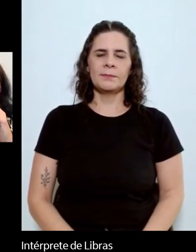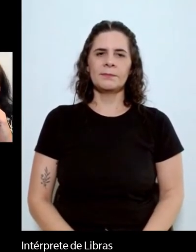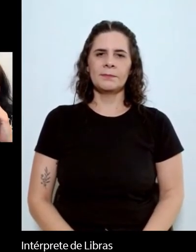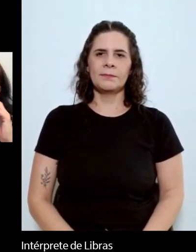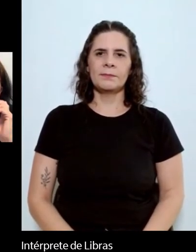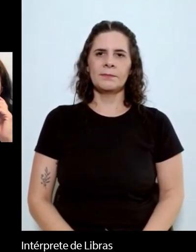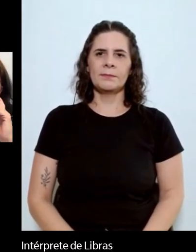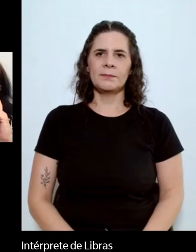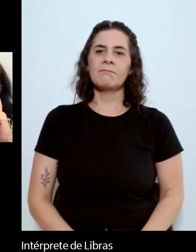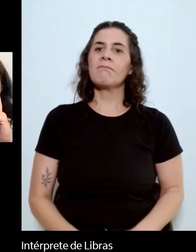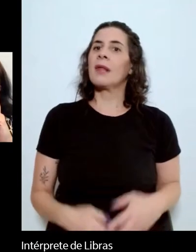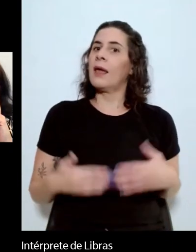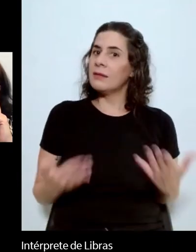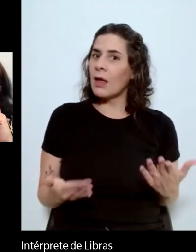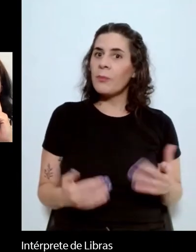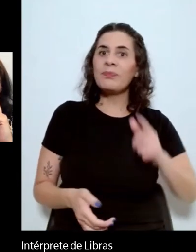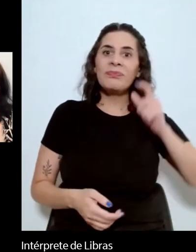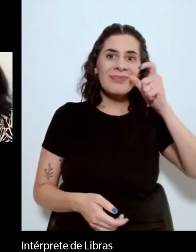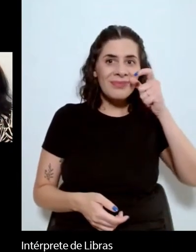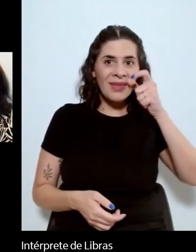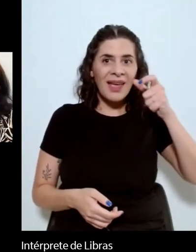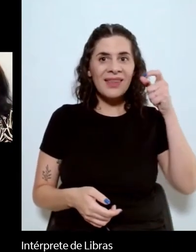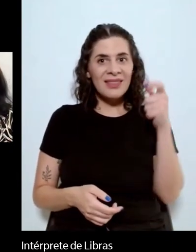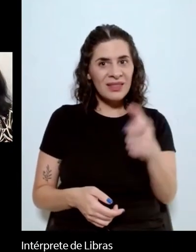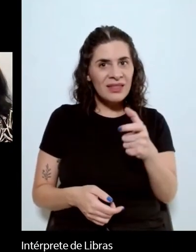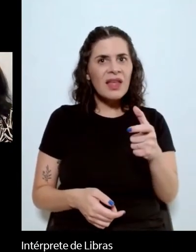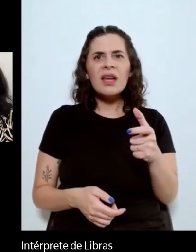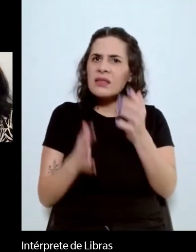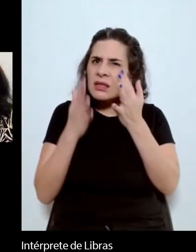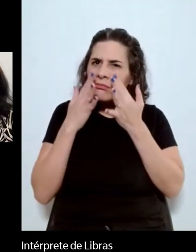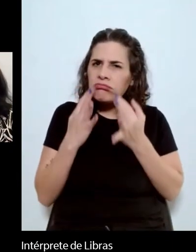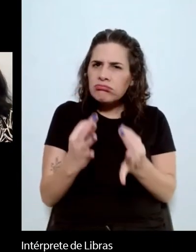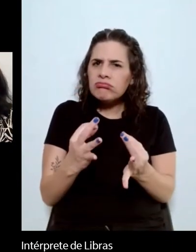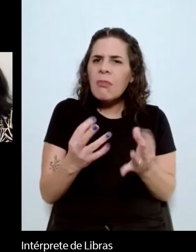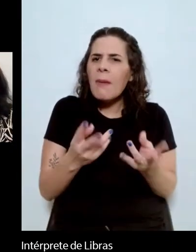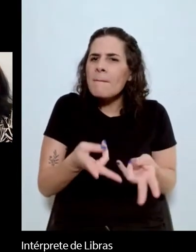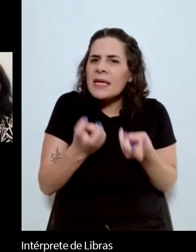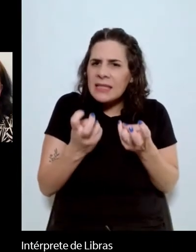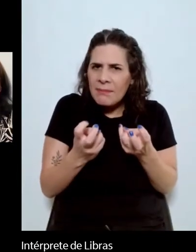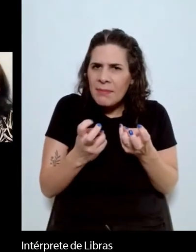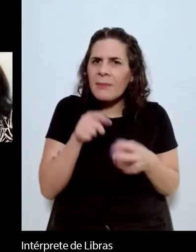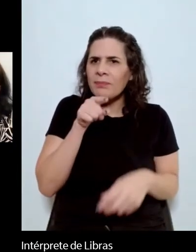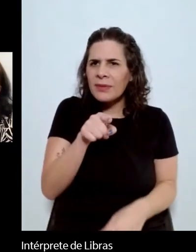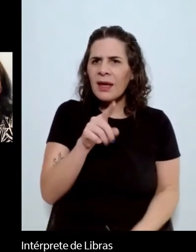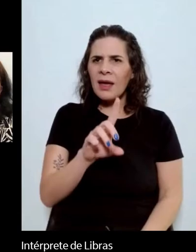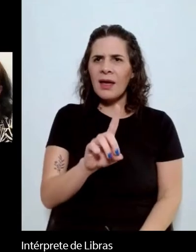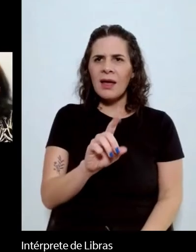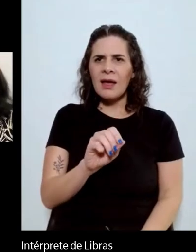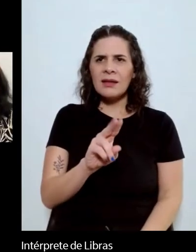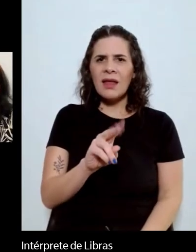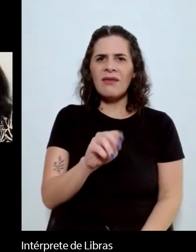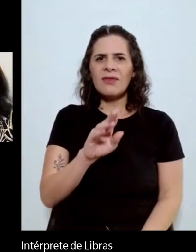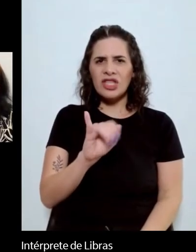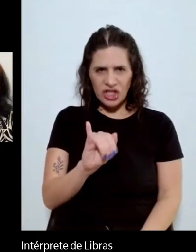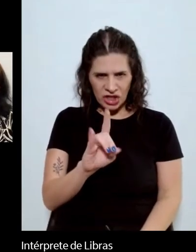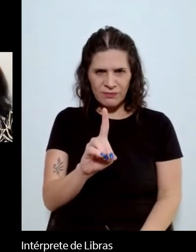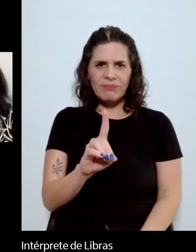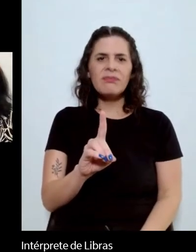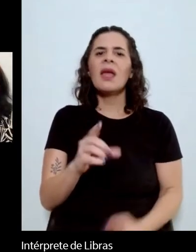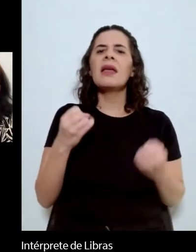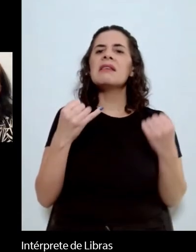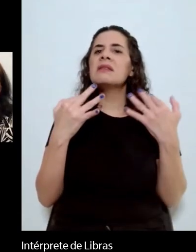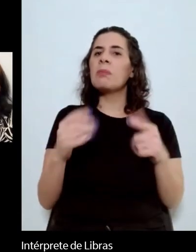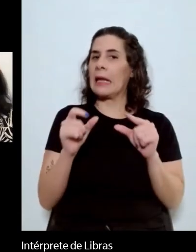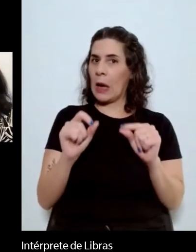Então, é interessante essa observação do David Dunbrosh, de que a literatura mundial no